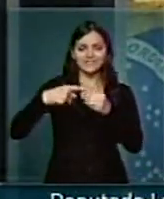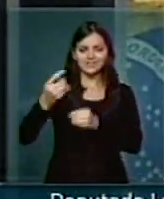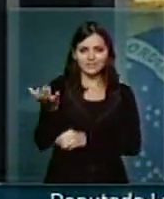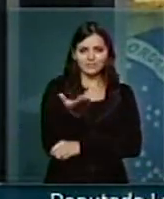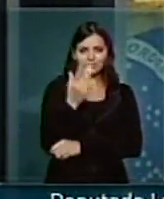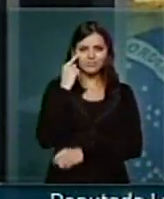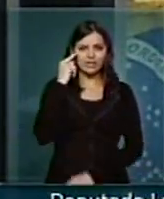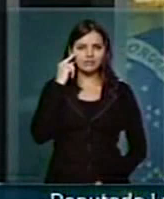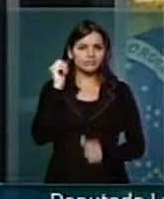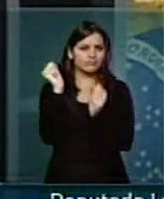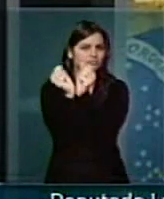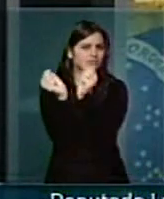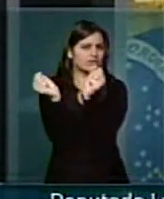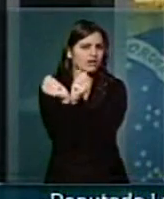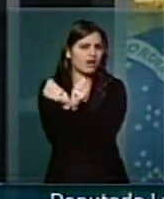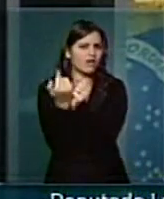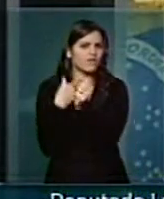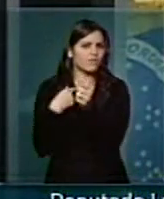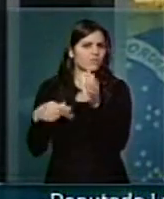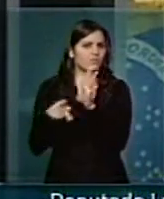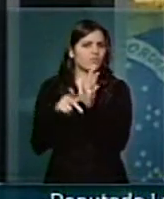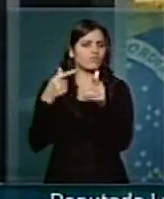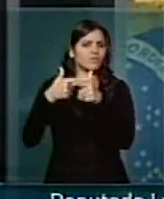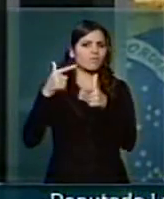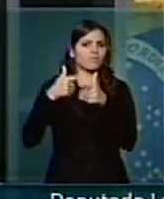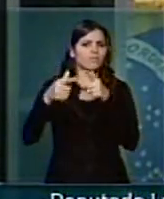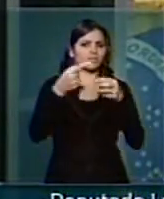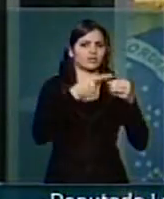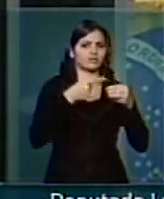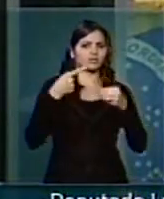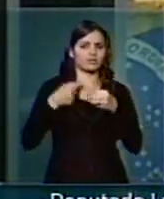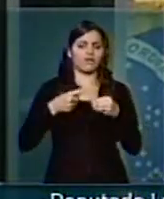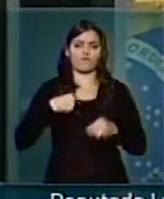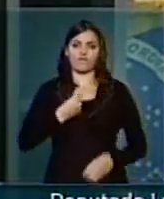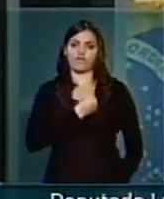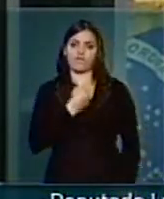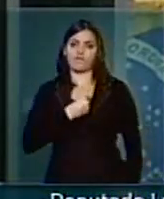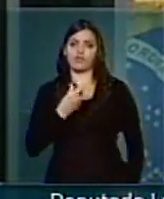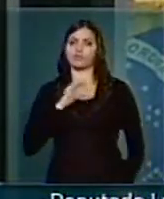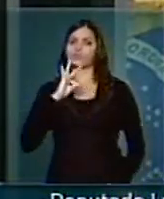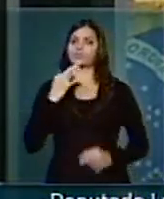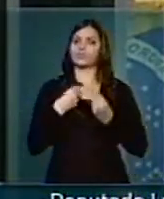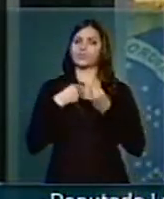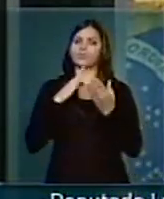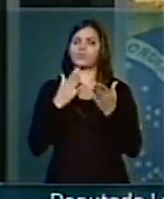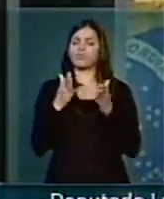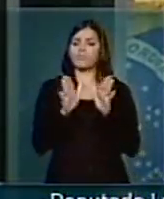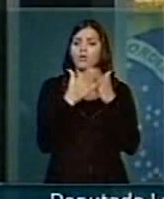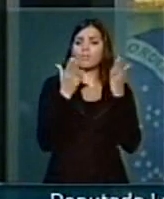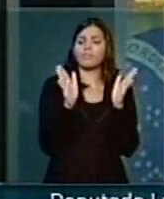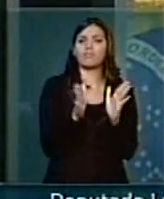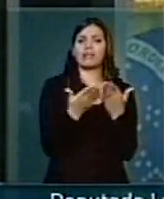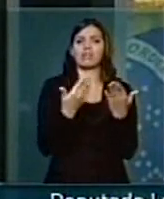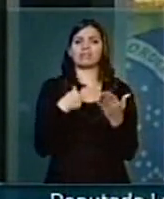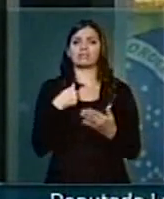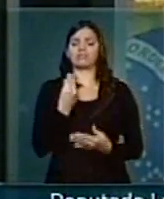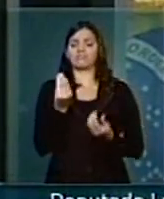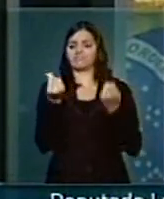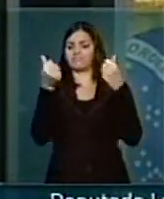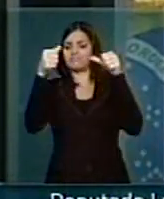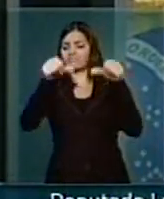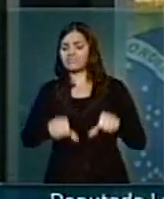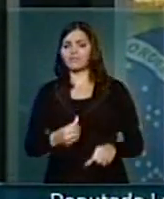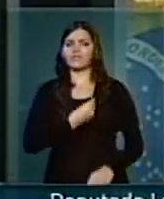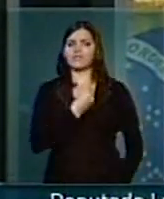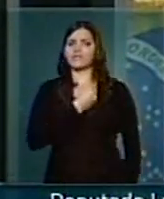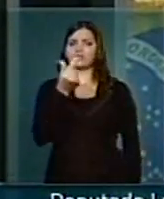sendo escravos dessa questão urbana e vivendo na estrutura periférica da cidade sem condições de vida? É